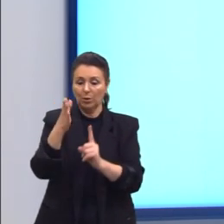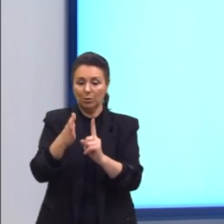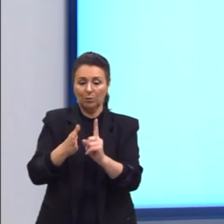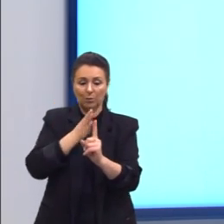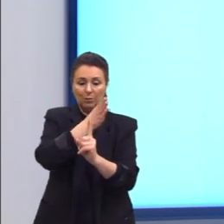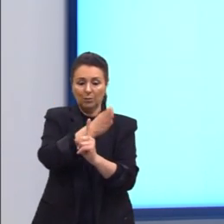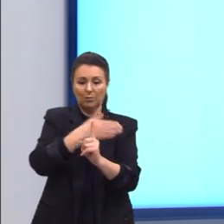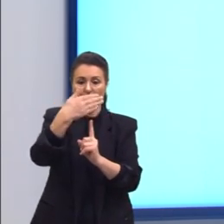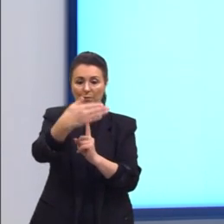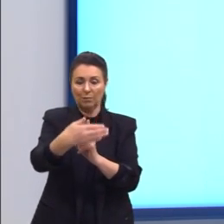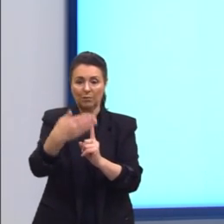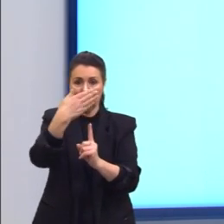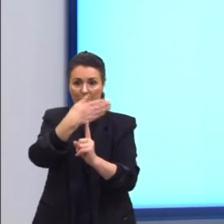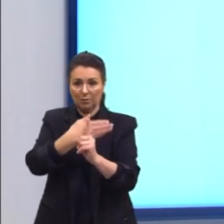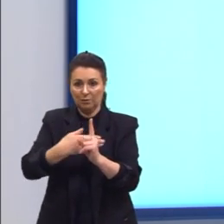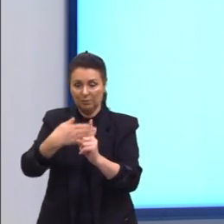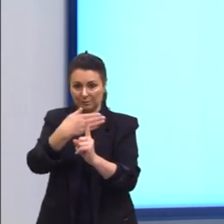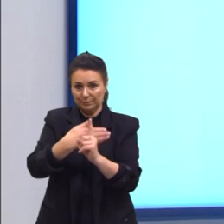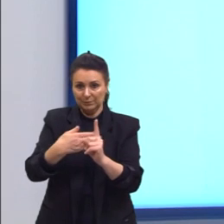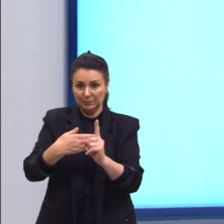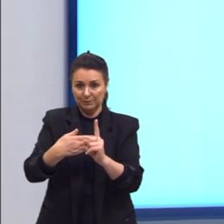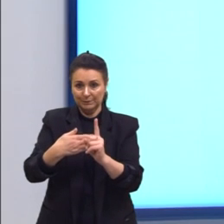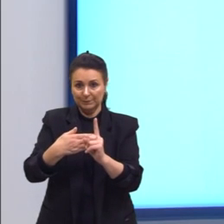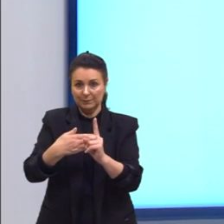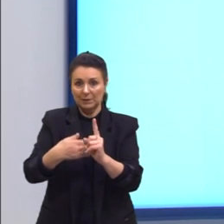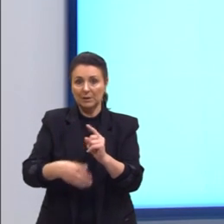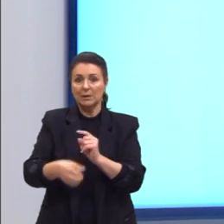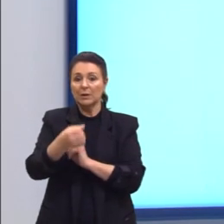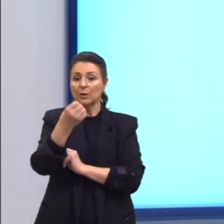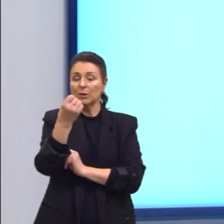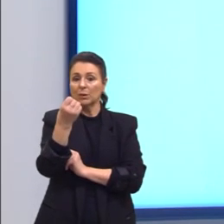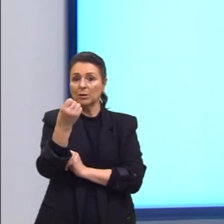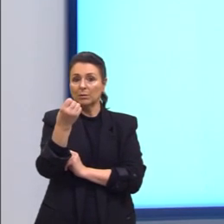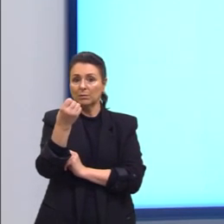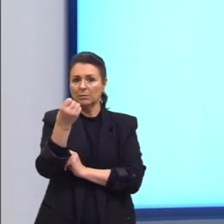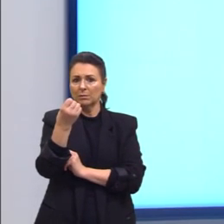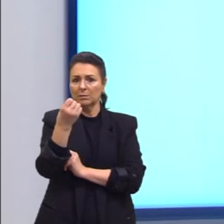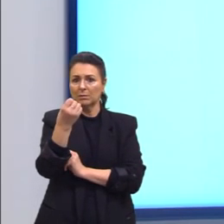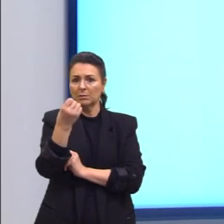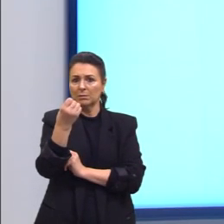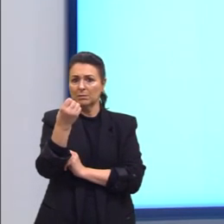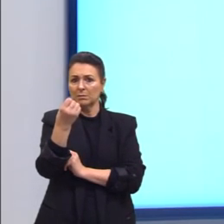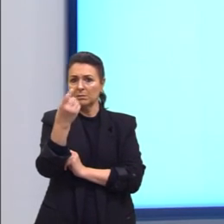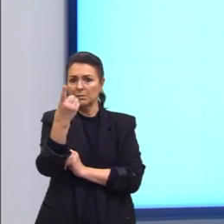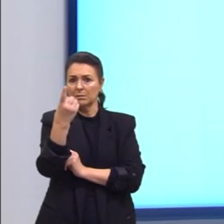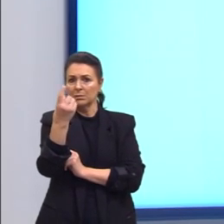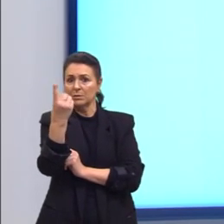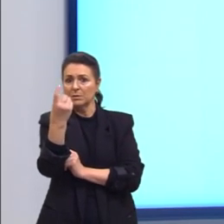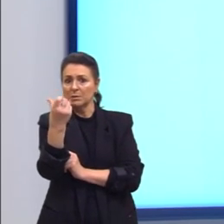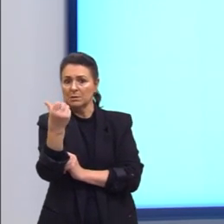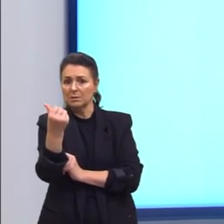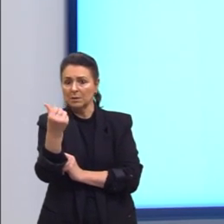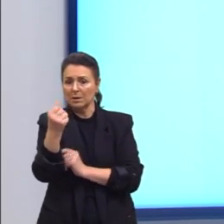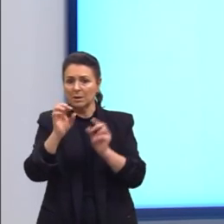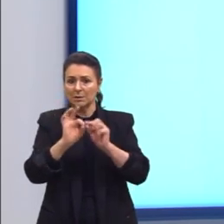compostas por triângulos equiláteros, doze arestas e os seis vértices.